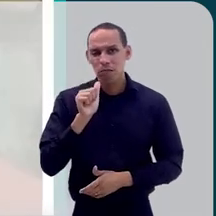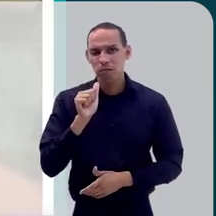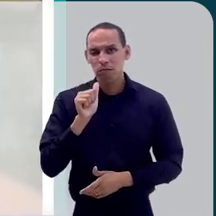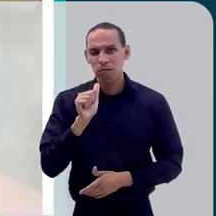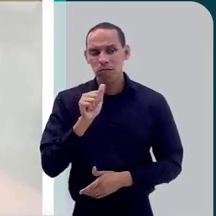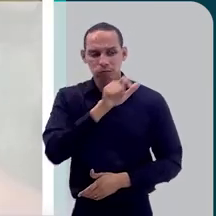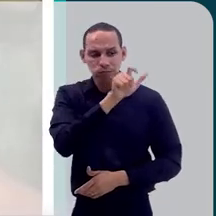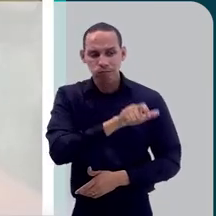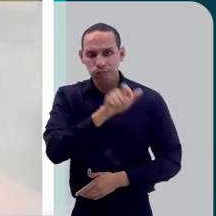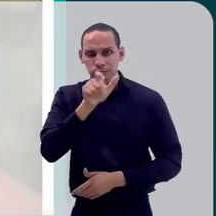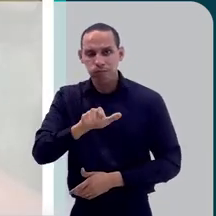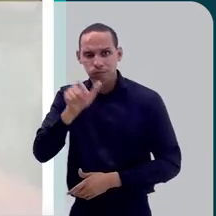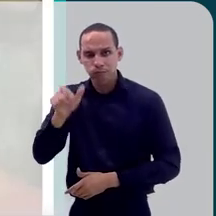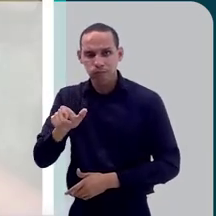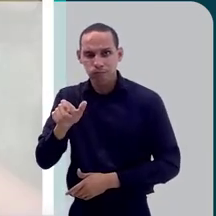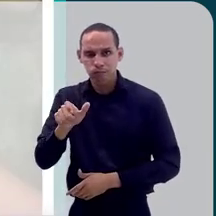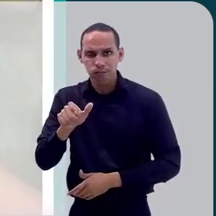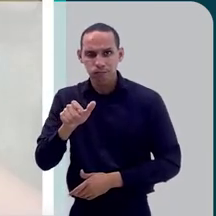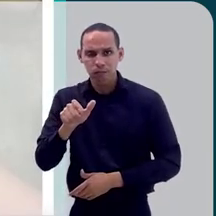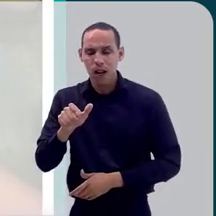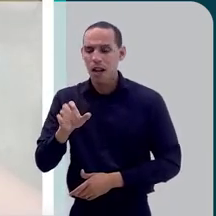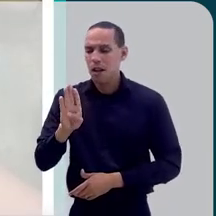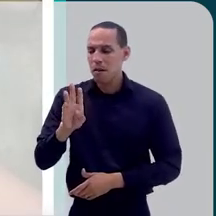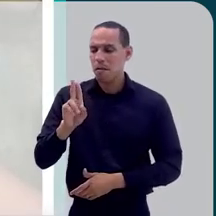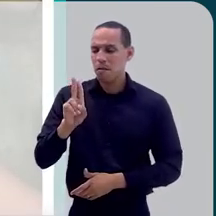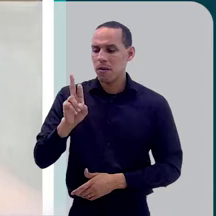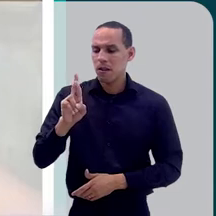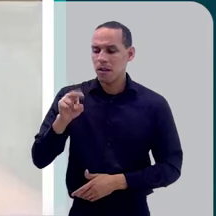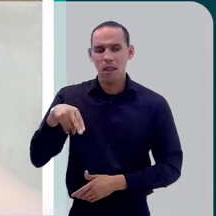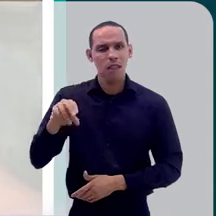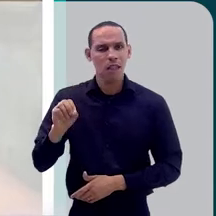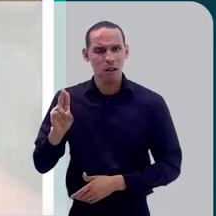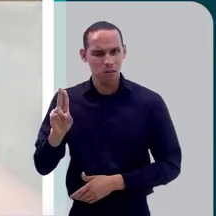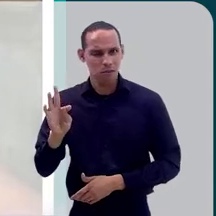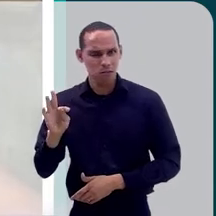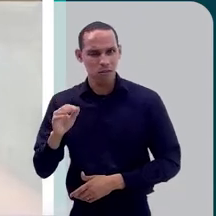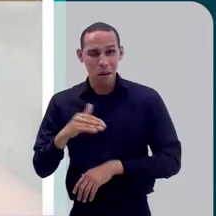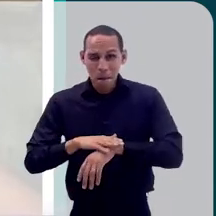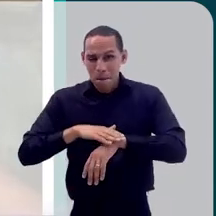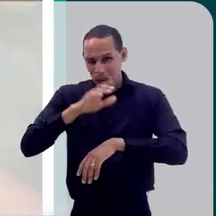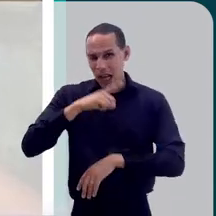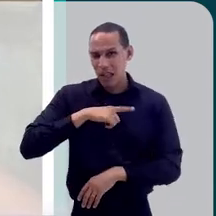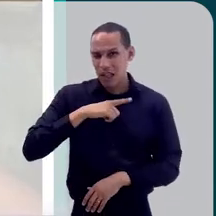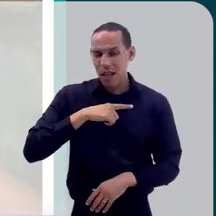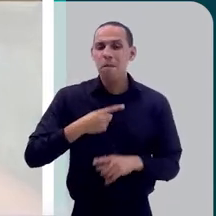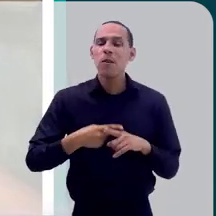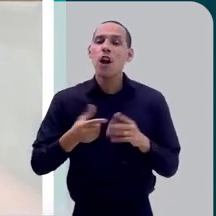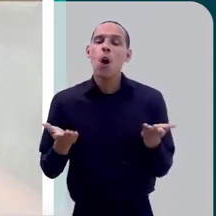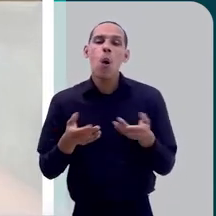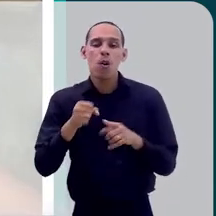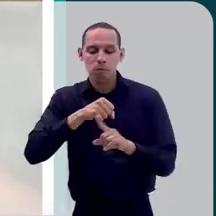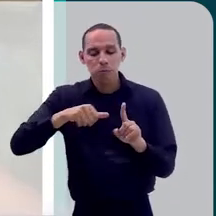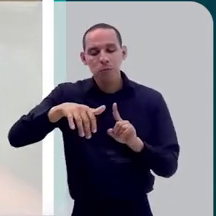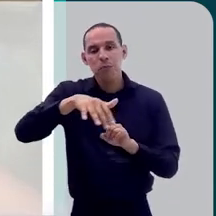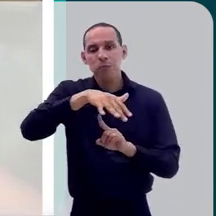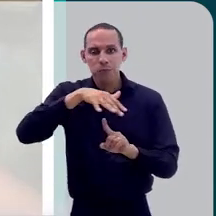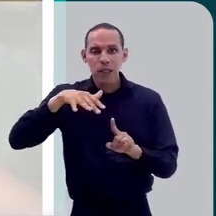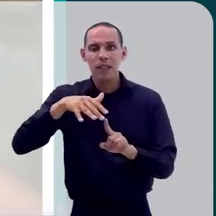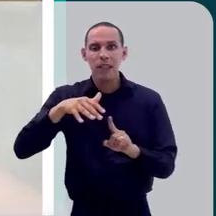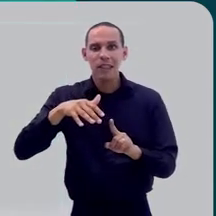as mulheres. As mulheres estão mais propensas porque a gente vive numa sociedade que muitas mulheres, elas